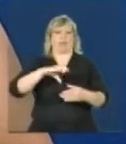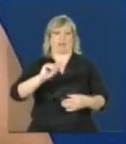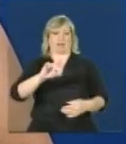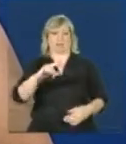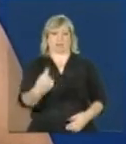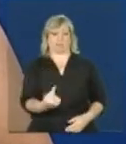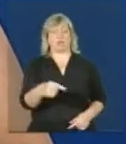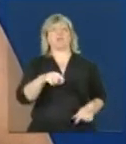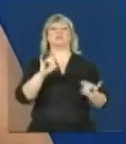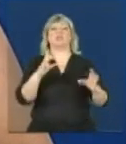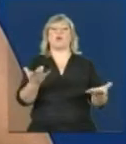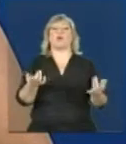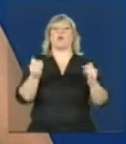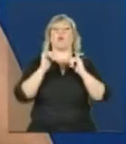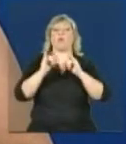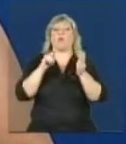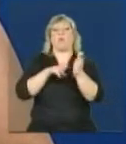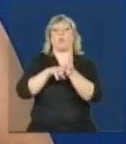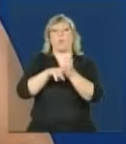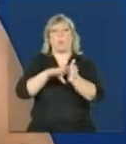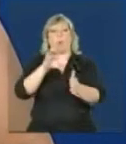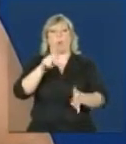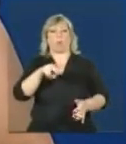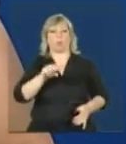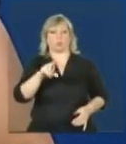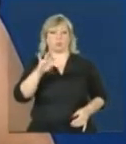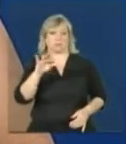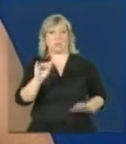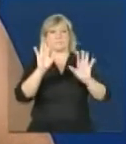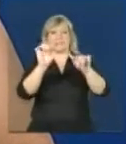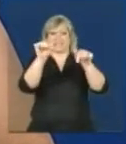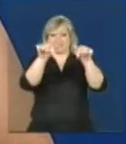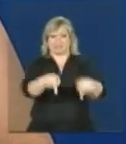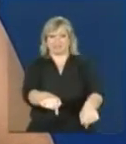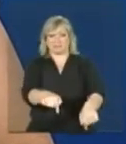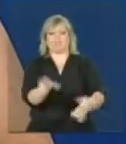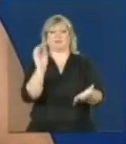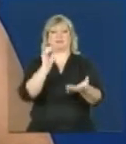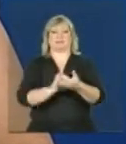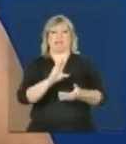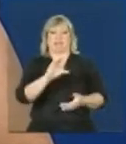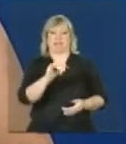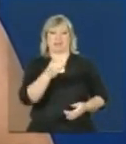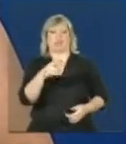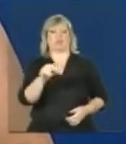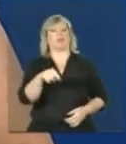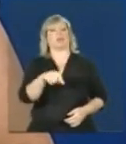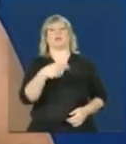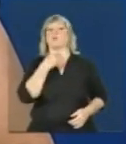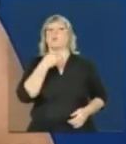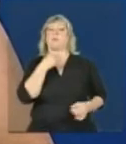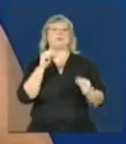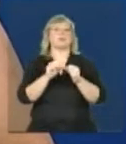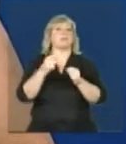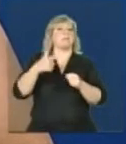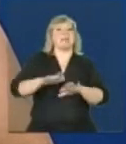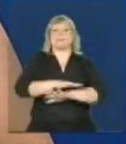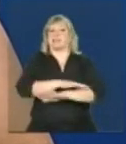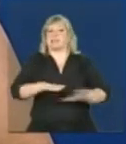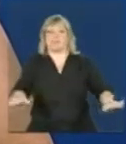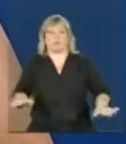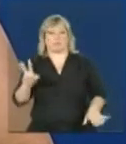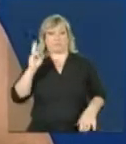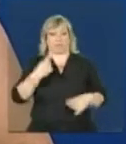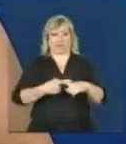consulta por parte do município, mas com esse cadastro não é possível mais fazer qualquer tipo de ação, porque aquele